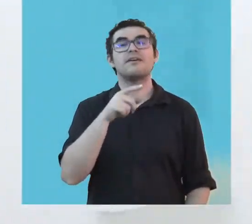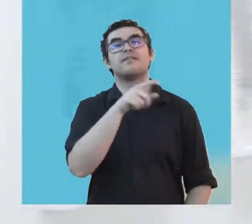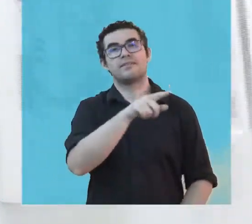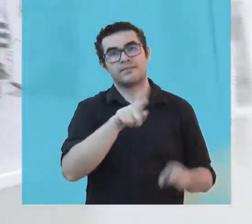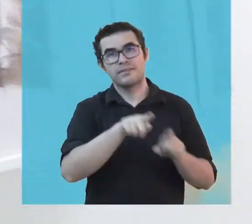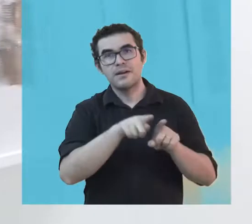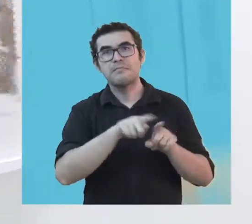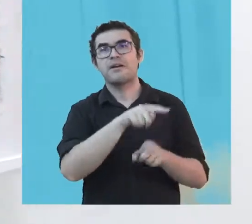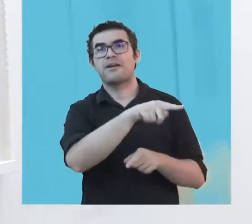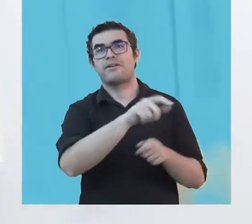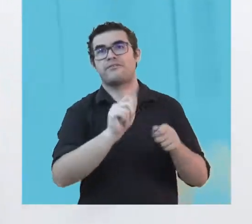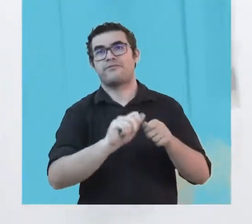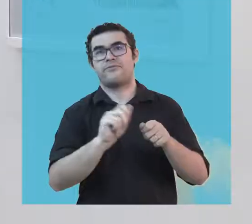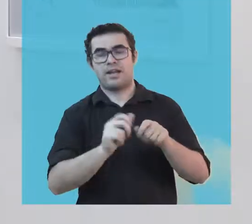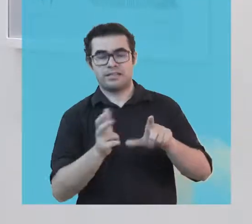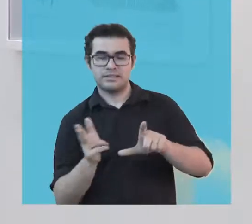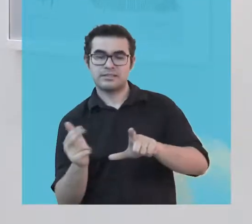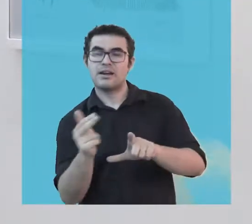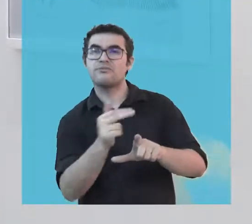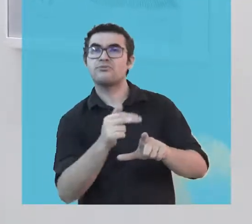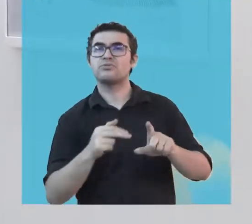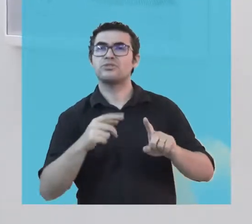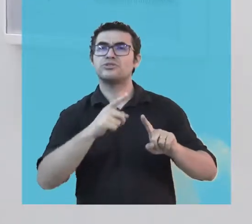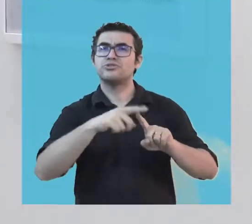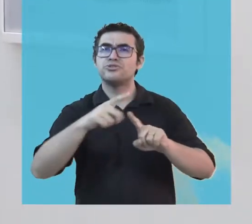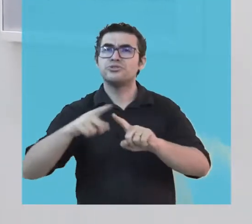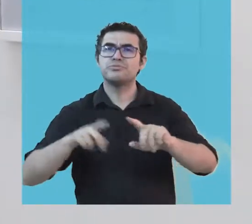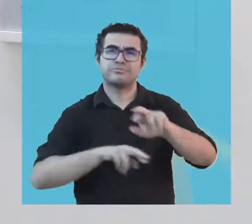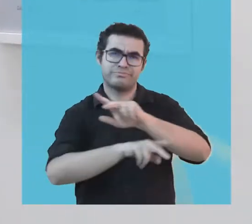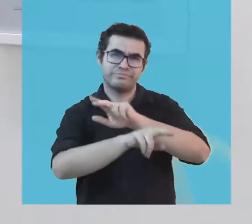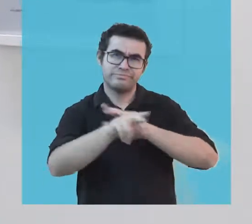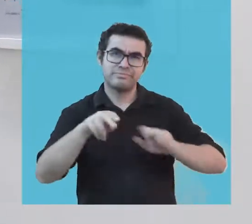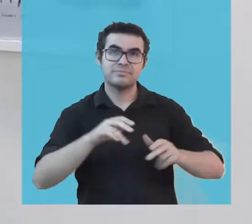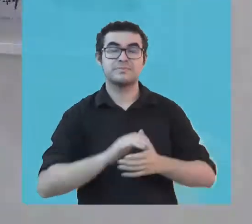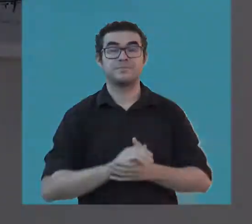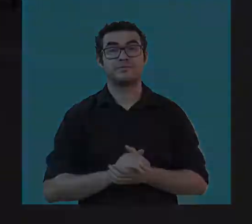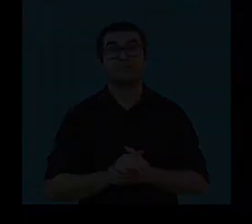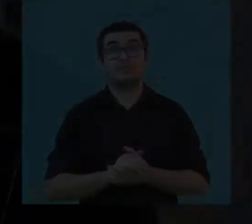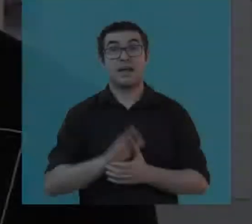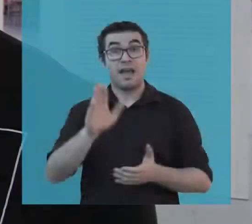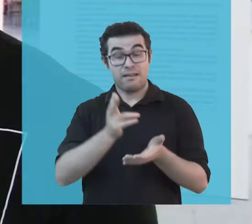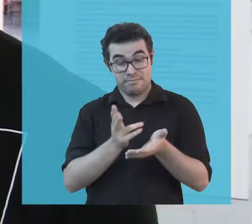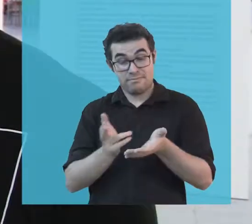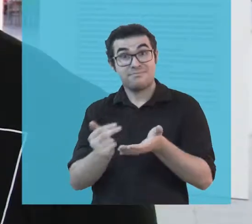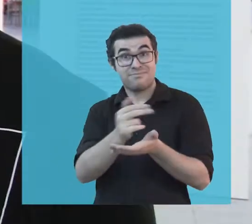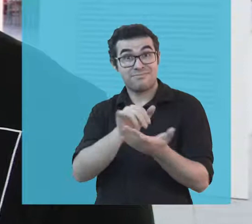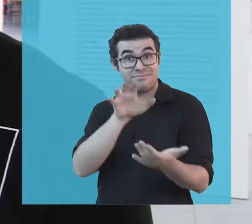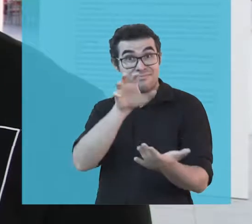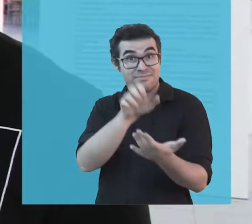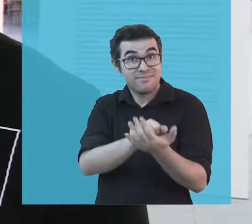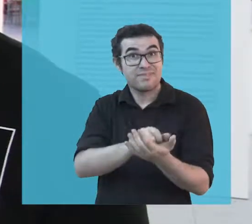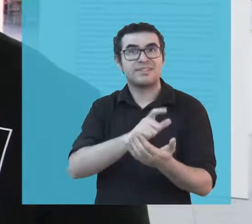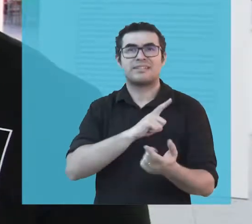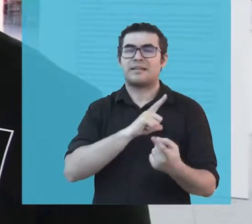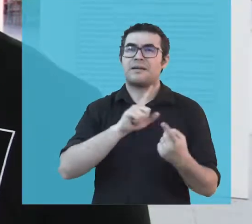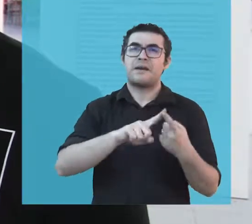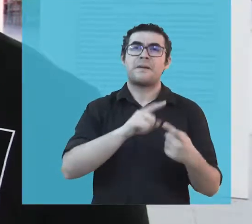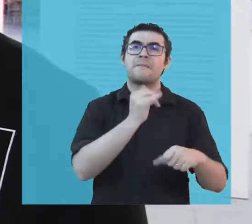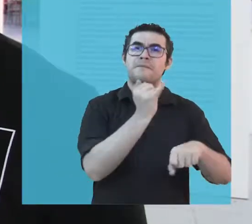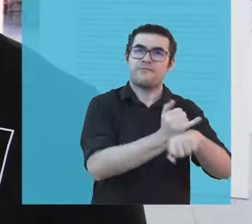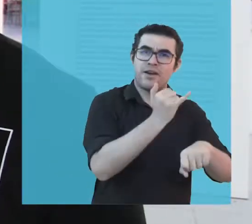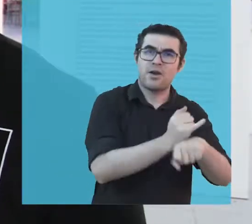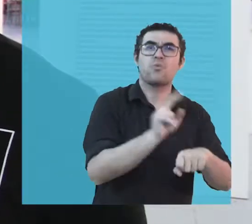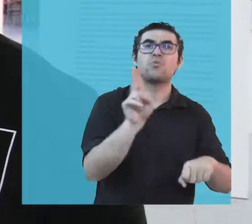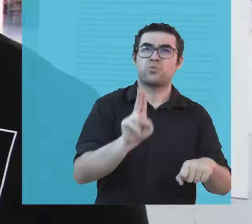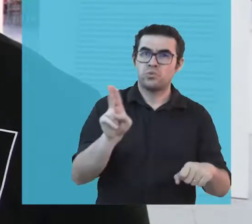Novos, de 1994, traz gravuras dos mais diversos tipos. A gravura tem uma expansão. Nós